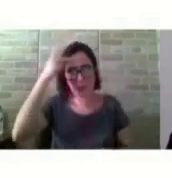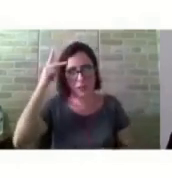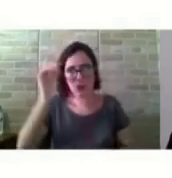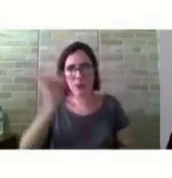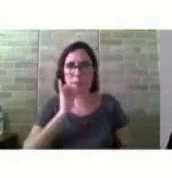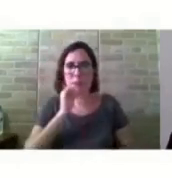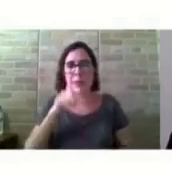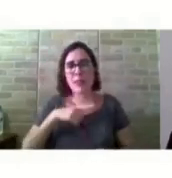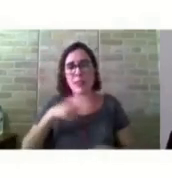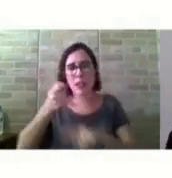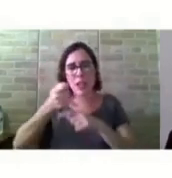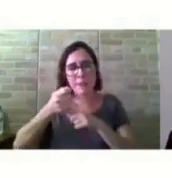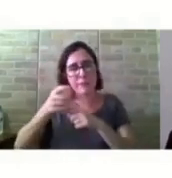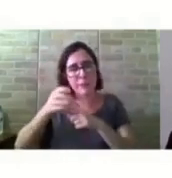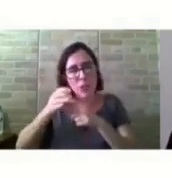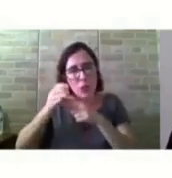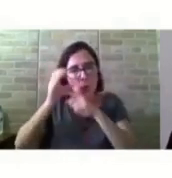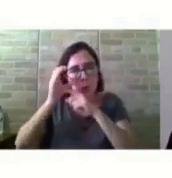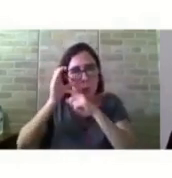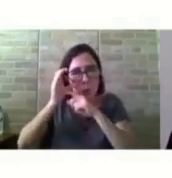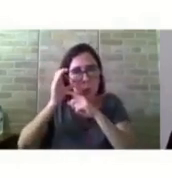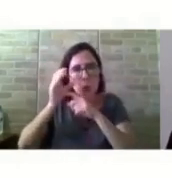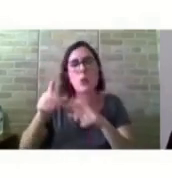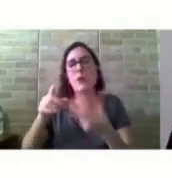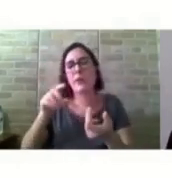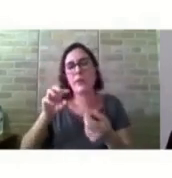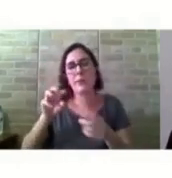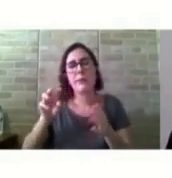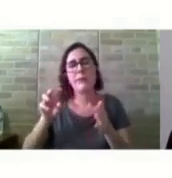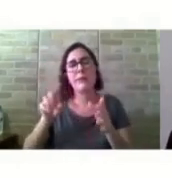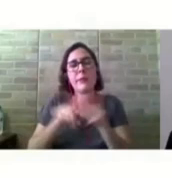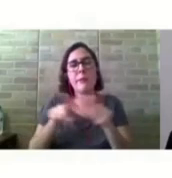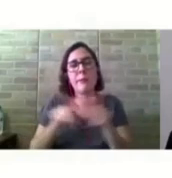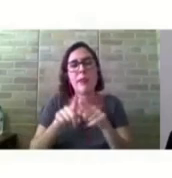do Windows, recursos de contraste,